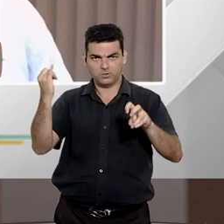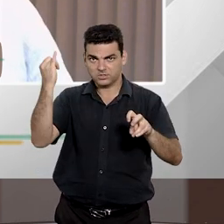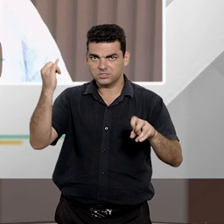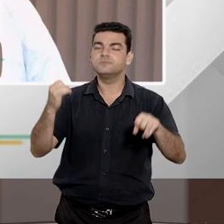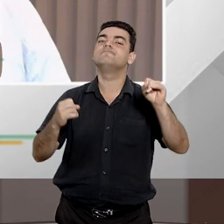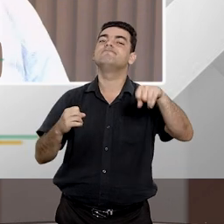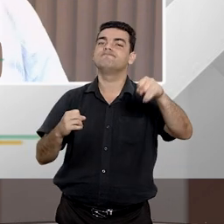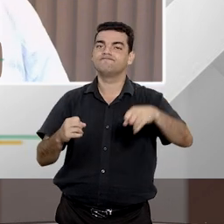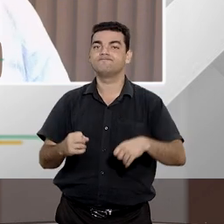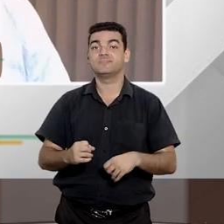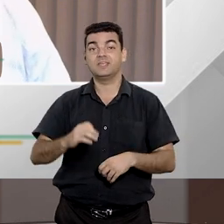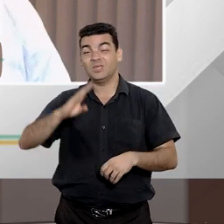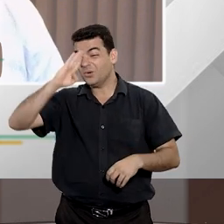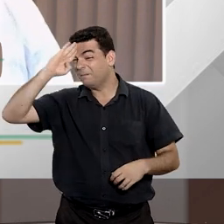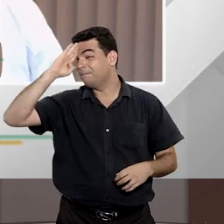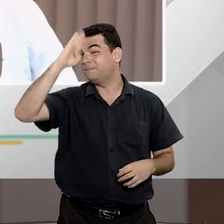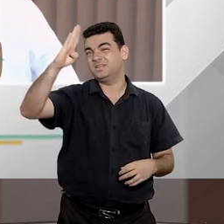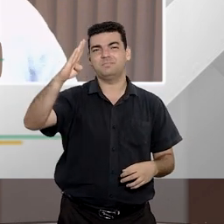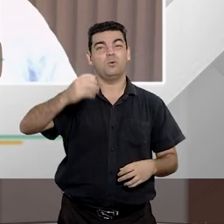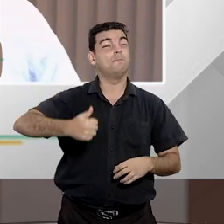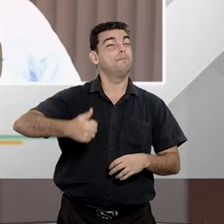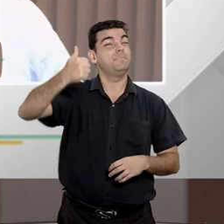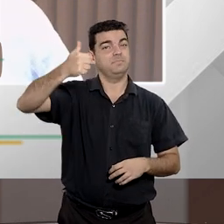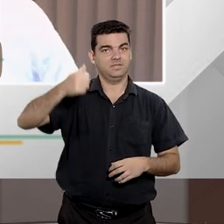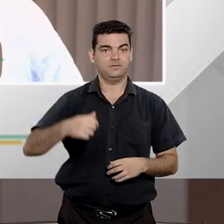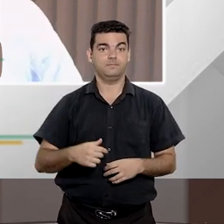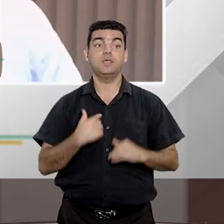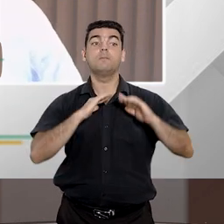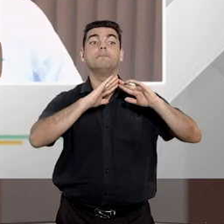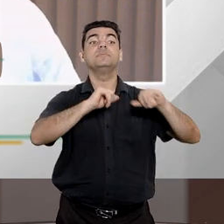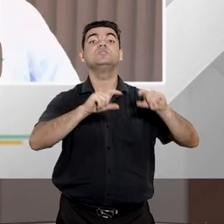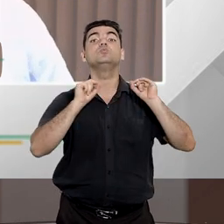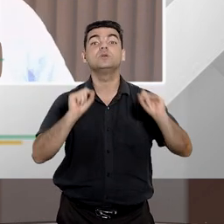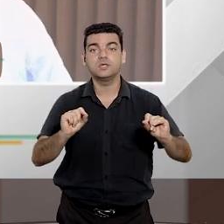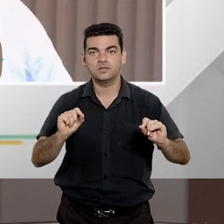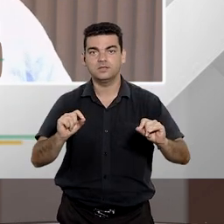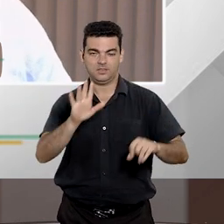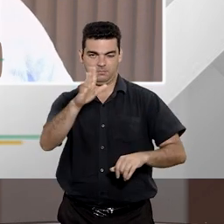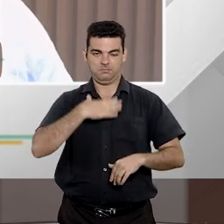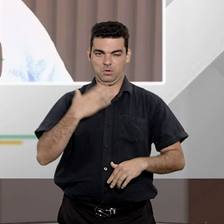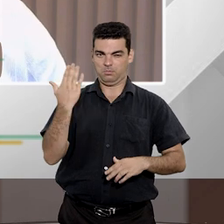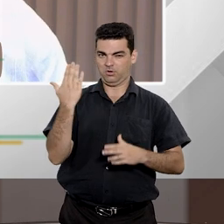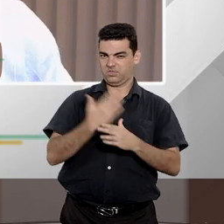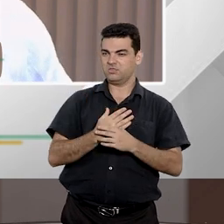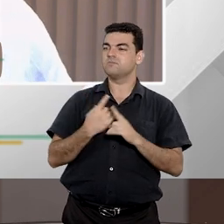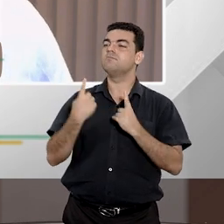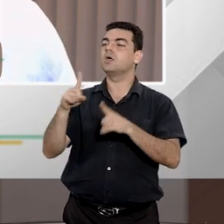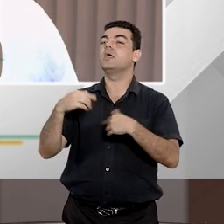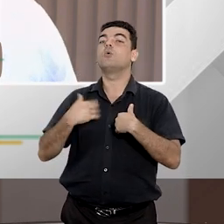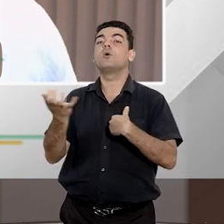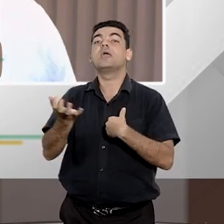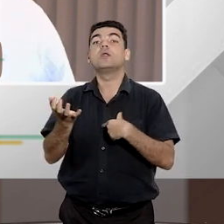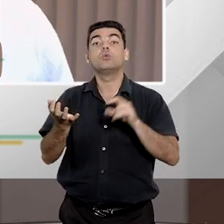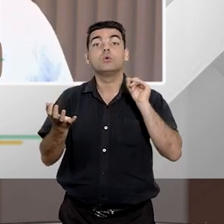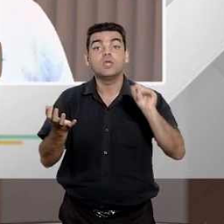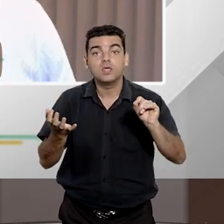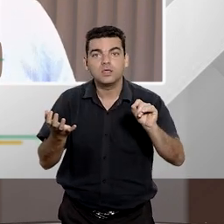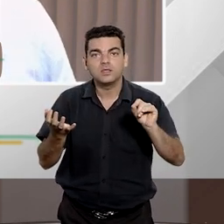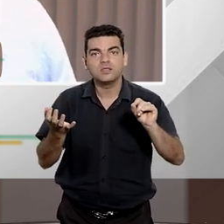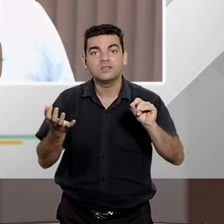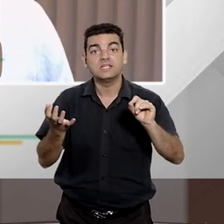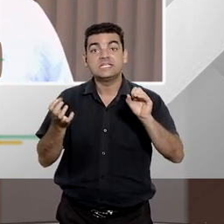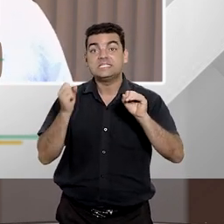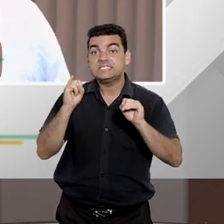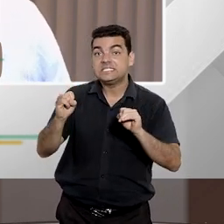é o fundamento do seu pedido olha eu estou fazendo aqui um pedido na ação civil pública para resguardar o meu direito